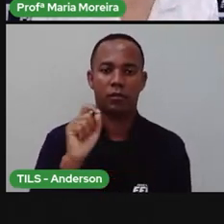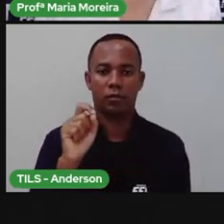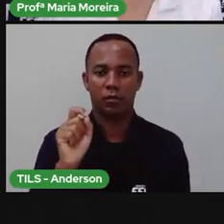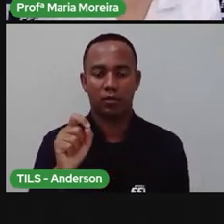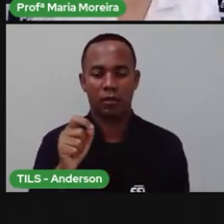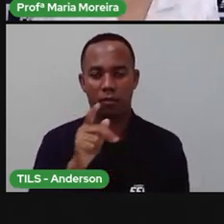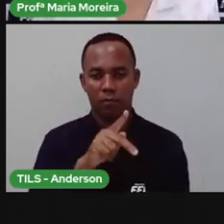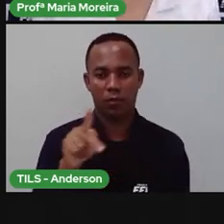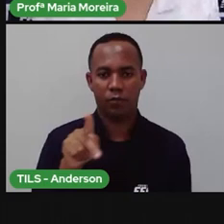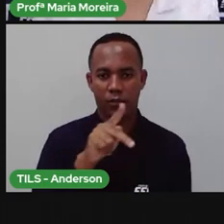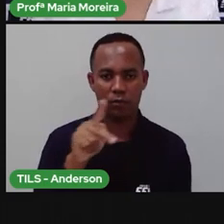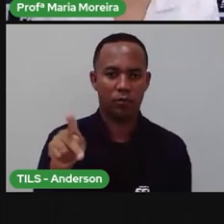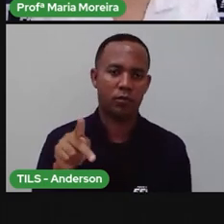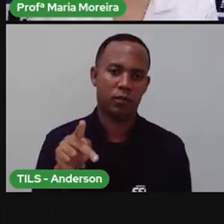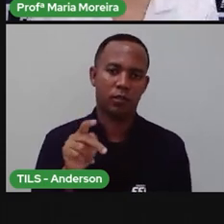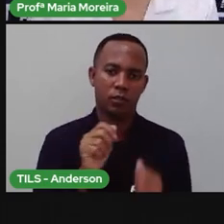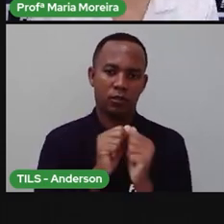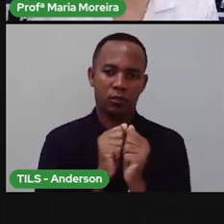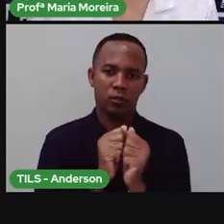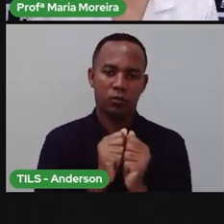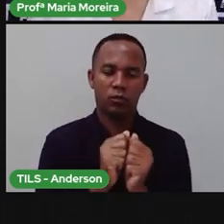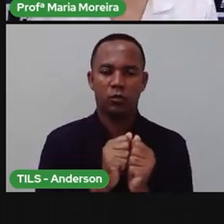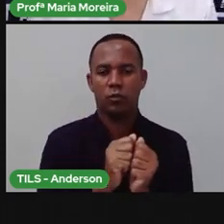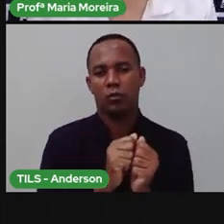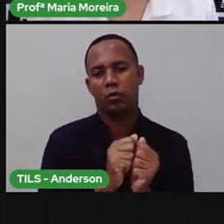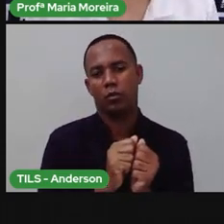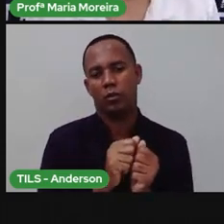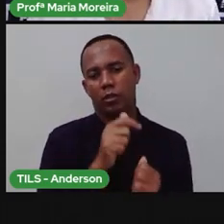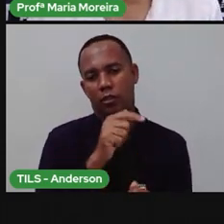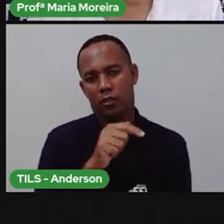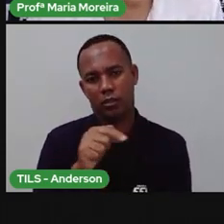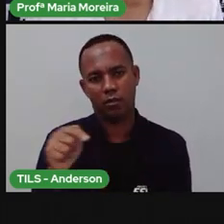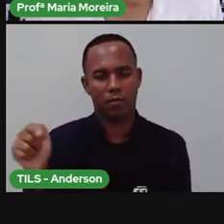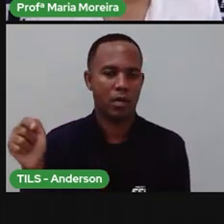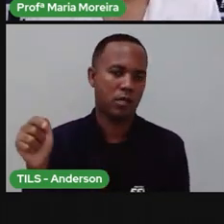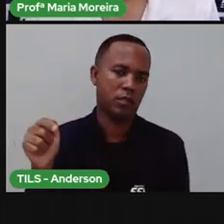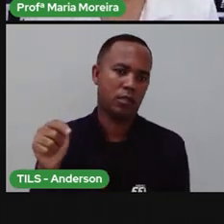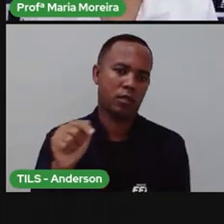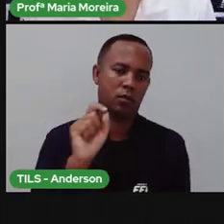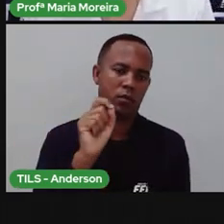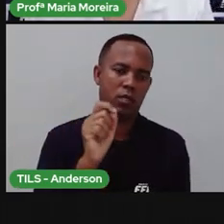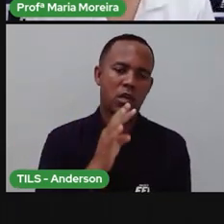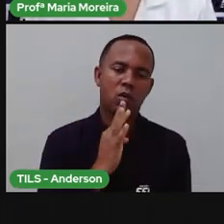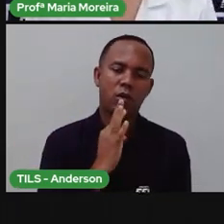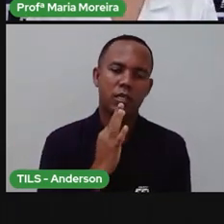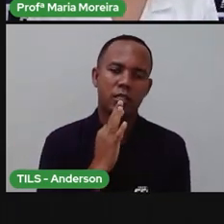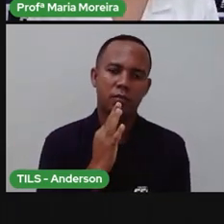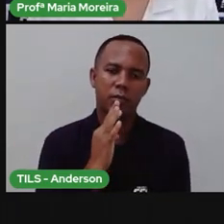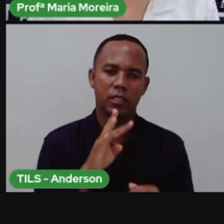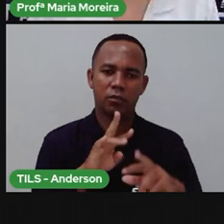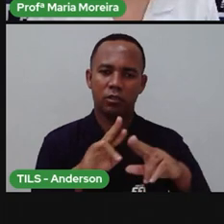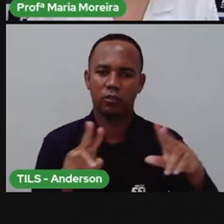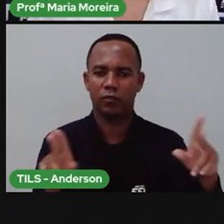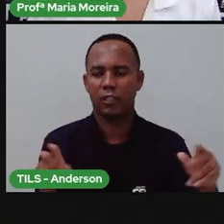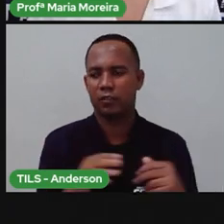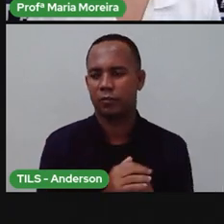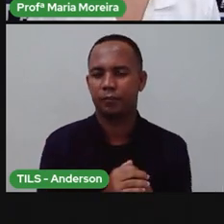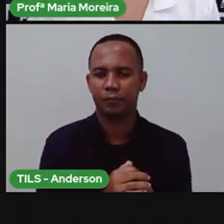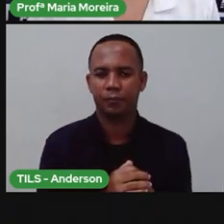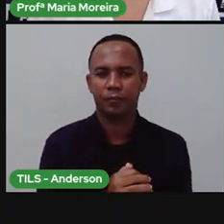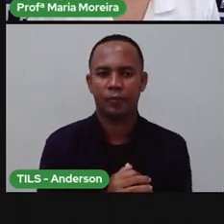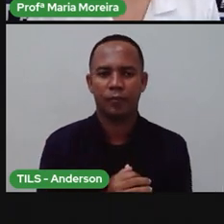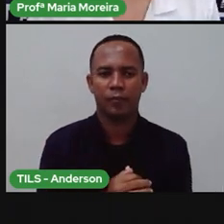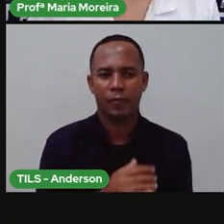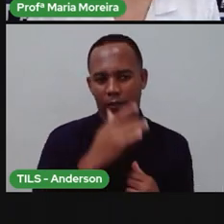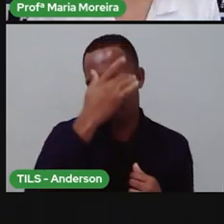Pro Maria aí com vocês, e Anderson, e mais uma semana fantástica aí de conhecimento. A galerinha que